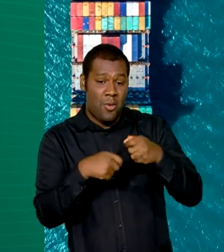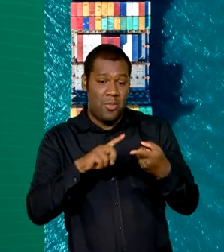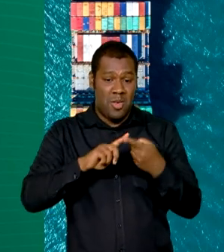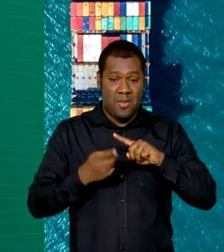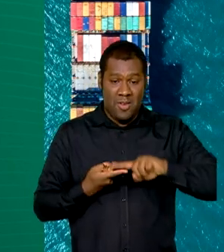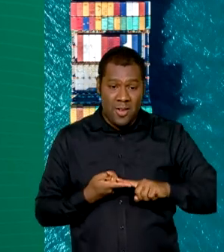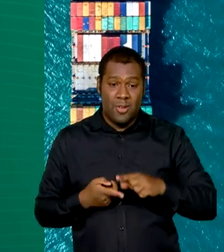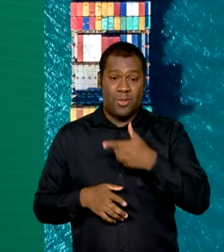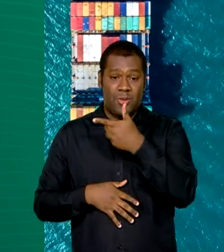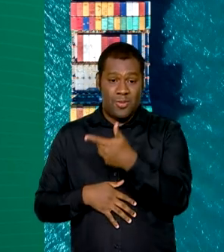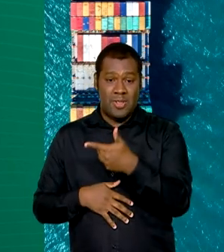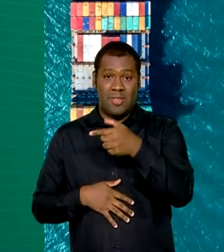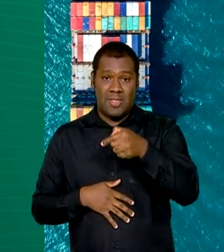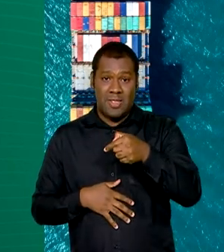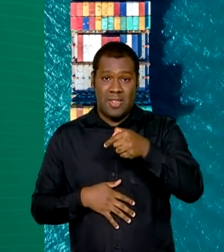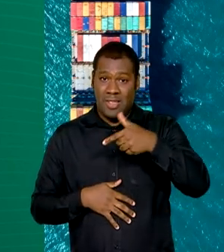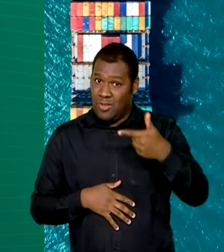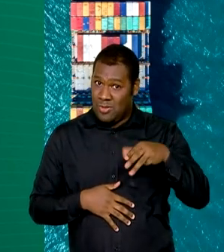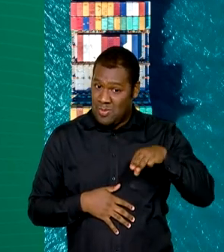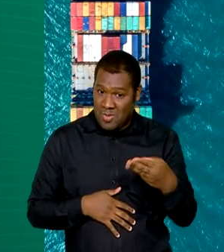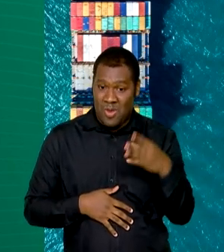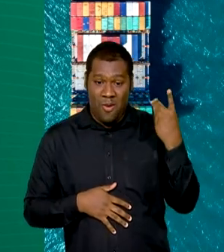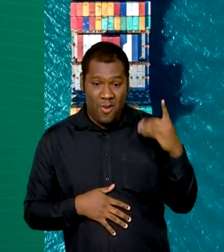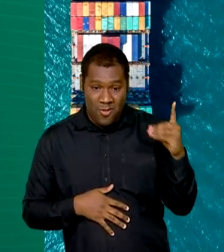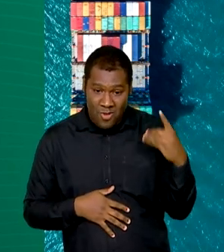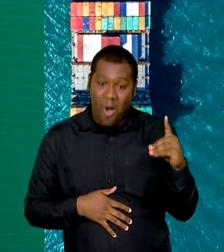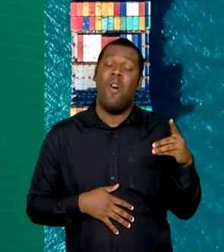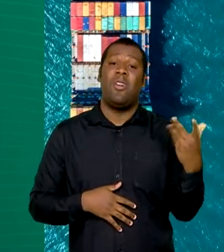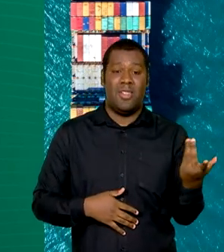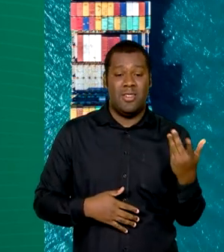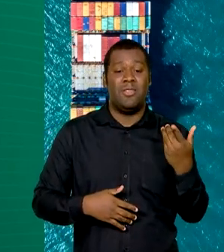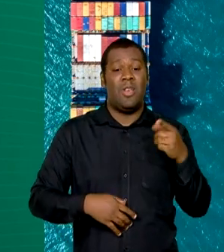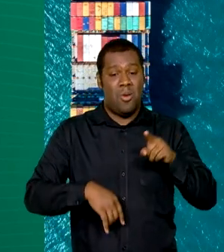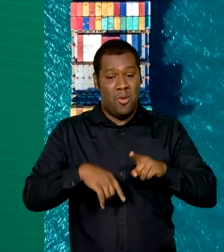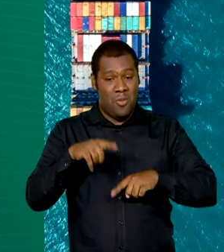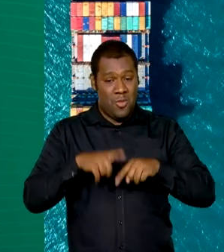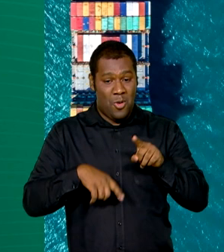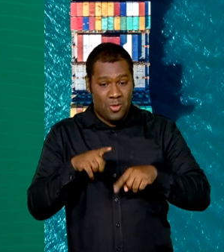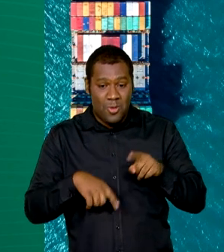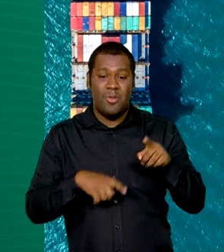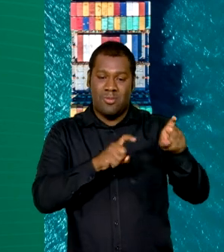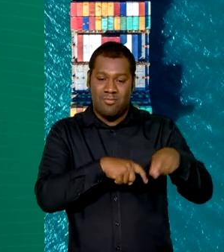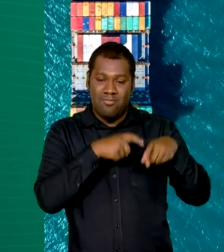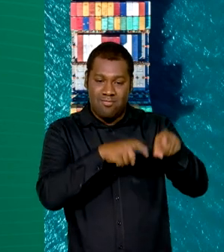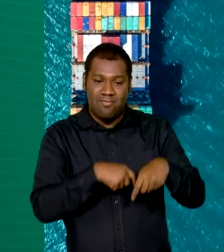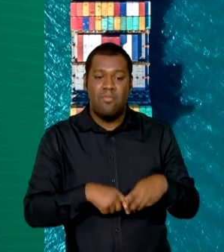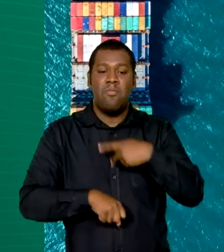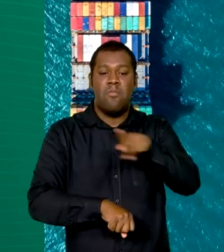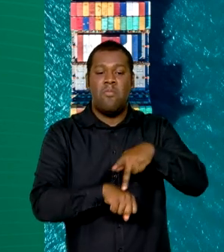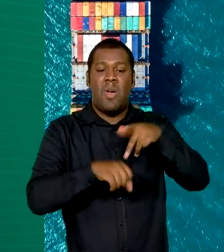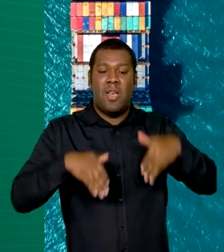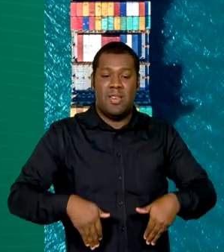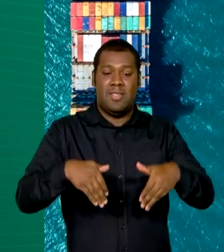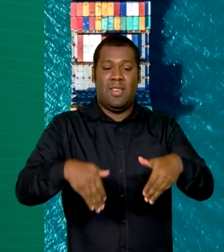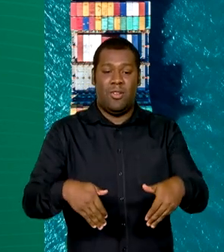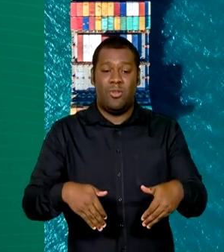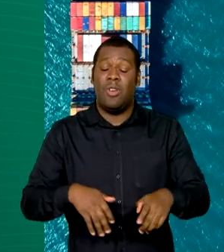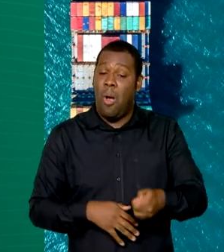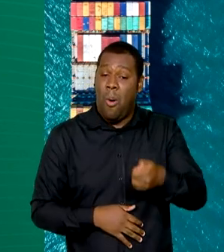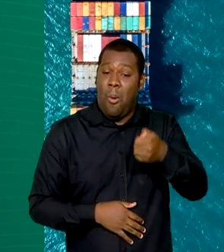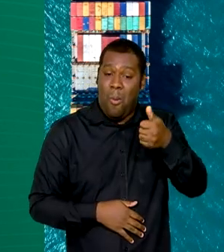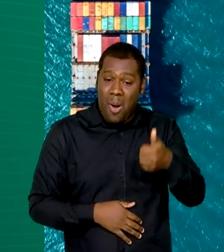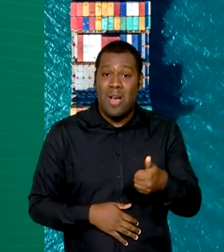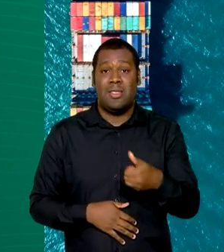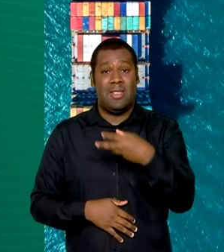produtos agrícolas como a soja. Já a Austrália importou do Brasil no mesmo período quase 300 milhões